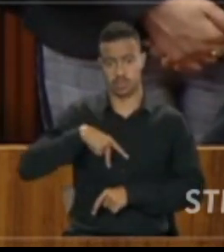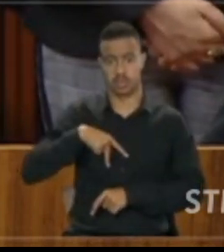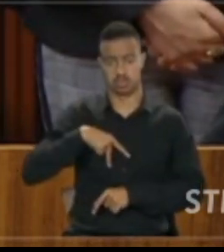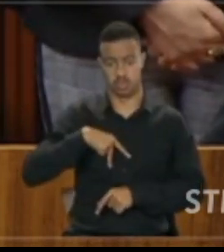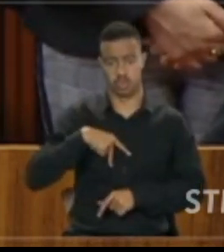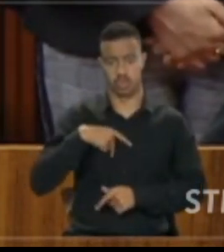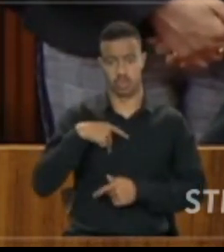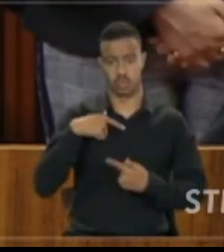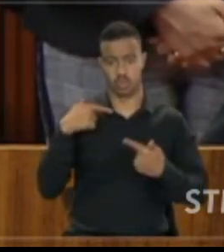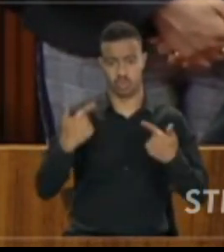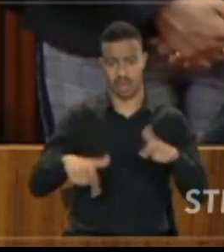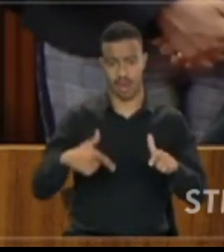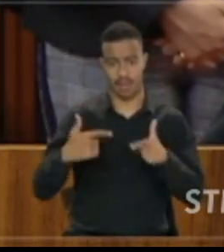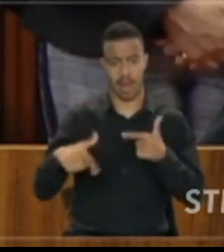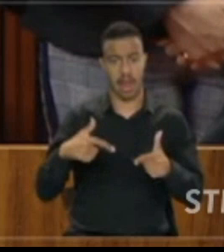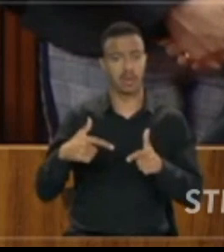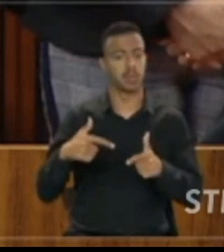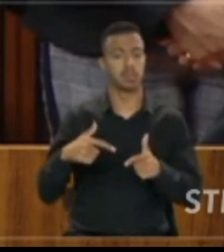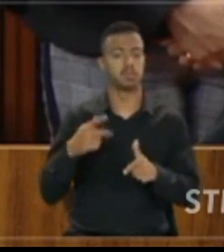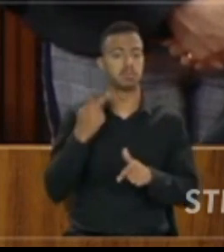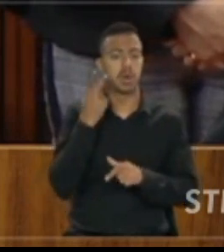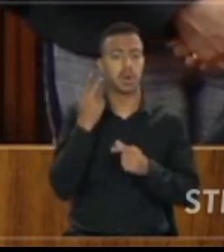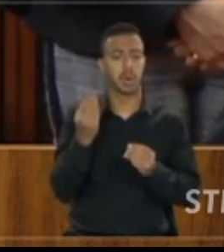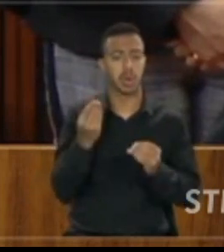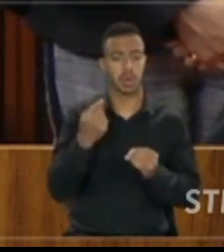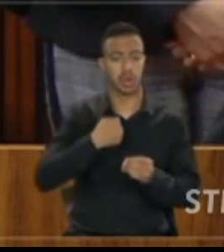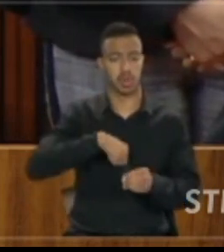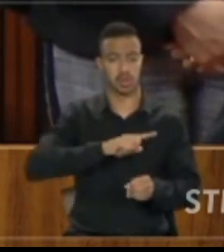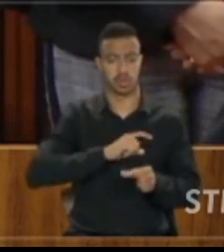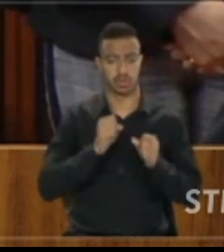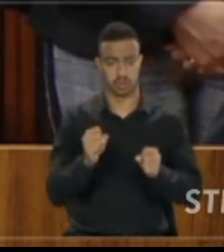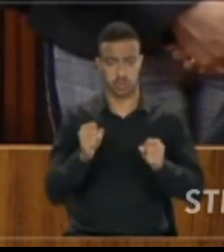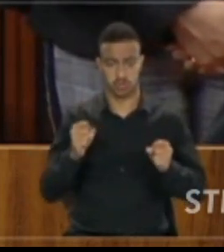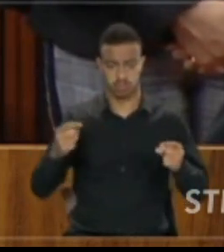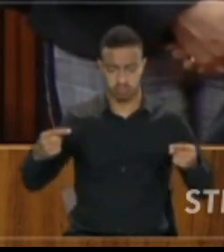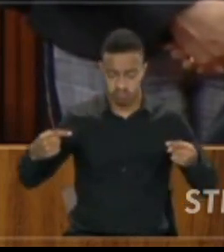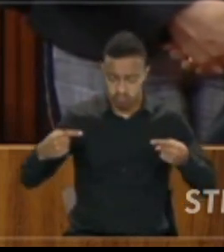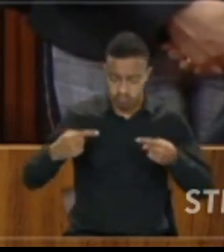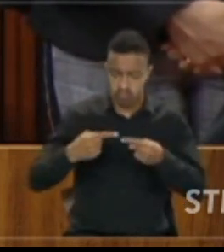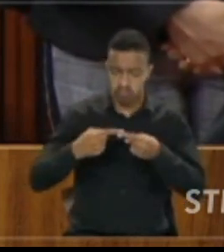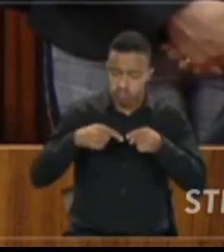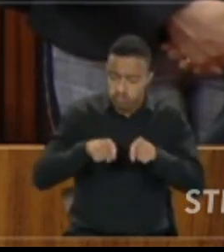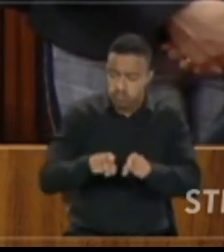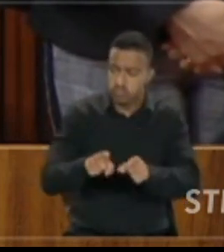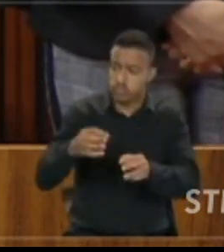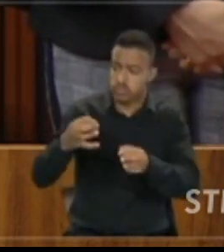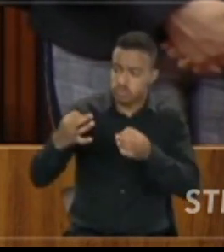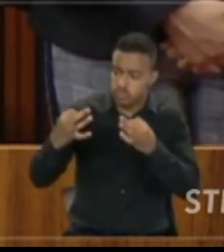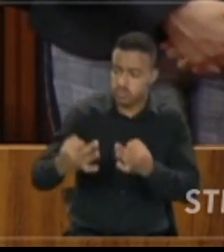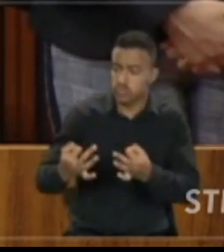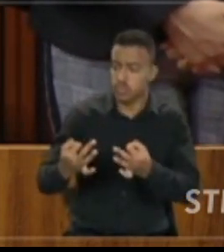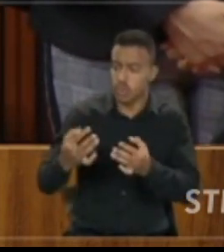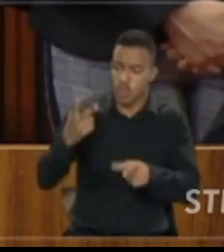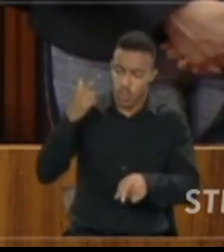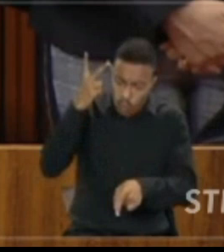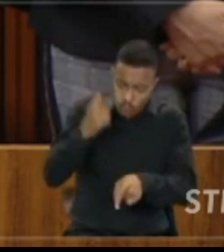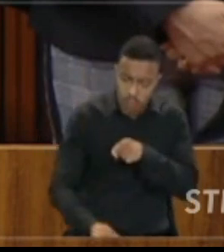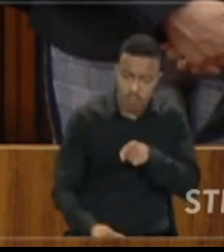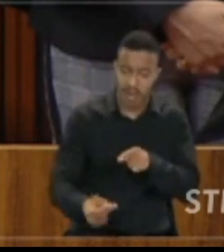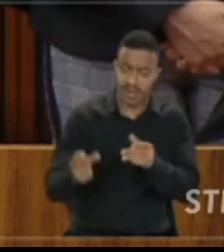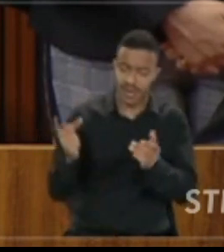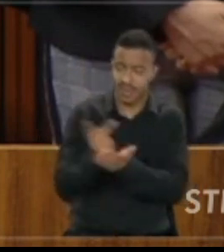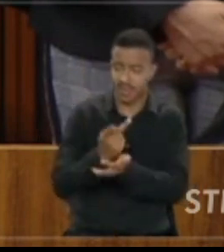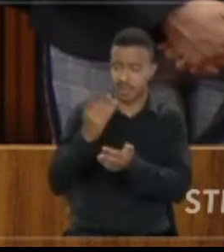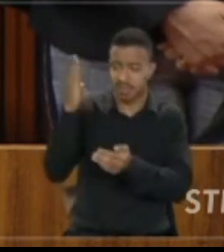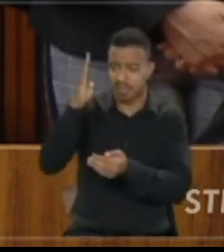Trabalho, para que possamos alinhar um combate mais efetivo ao que vem ocorrendo no Brasil